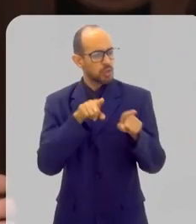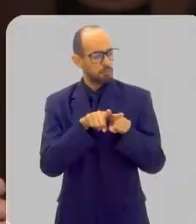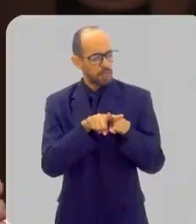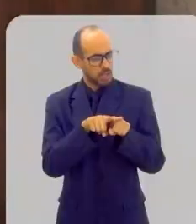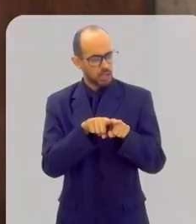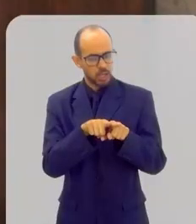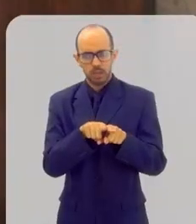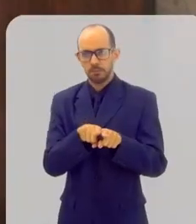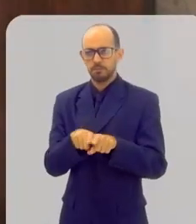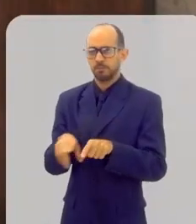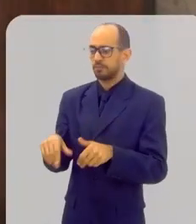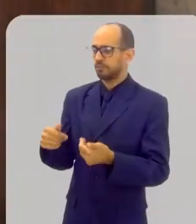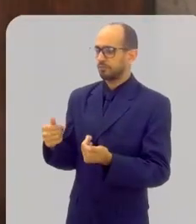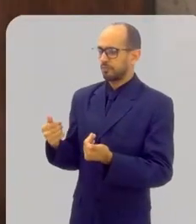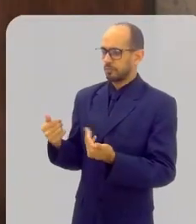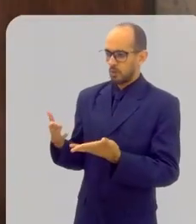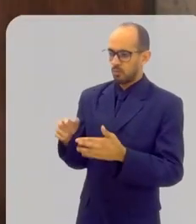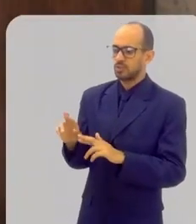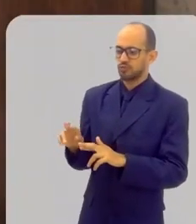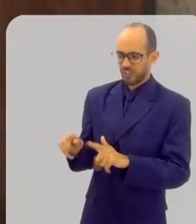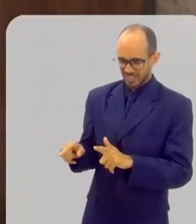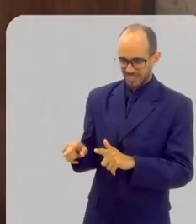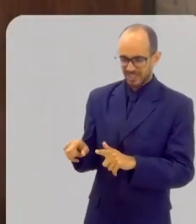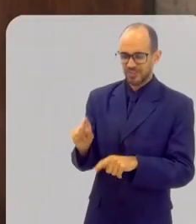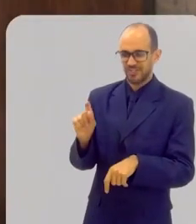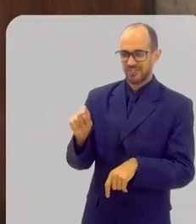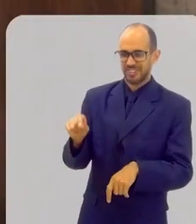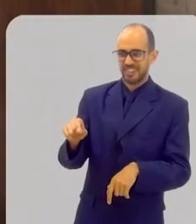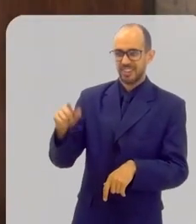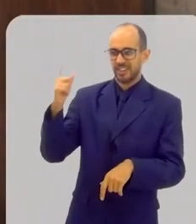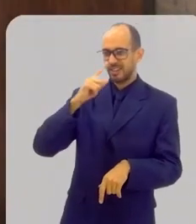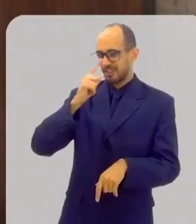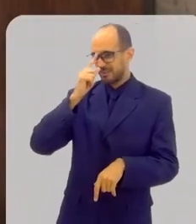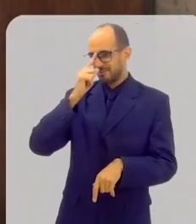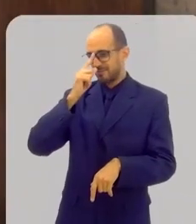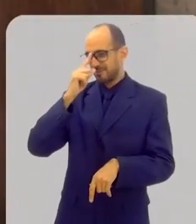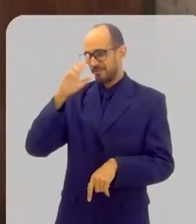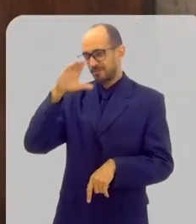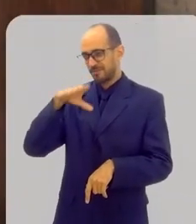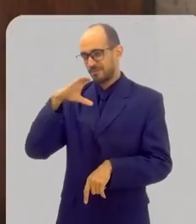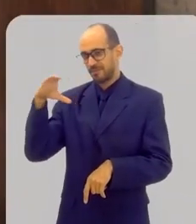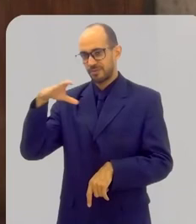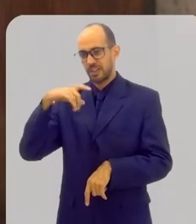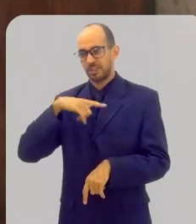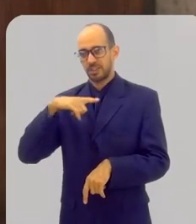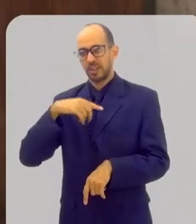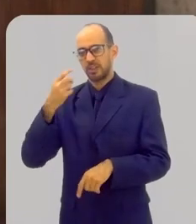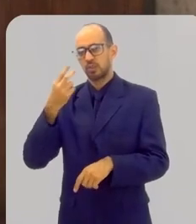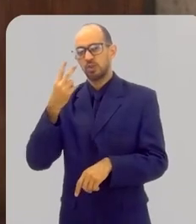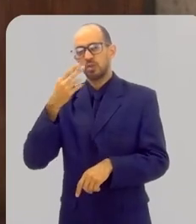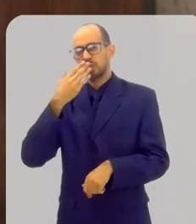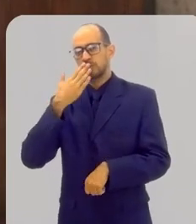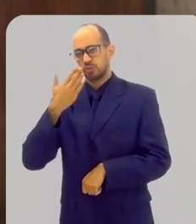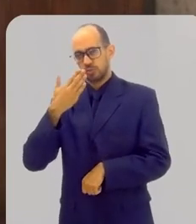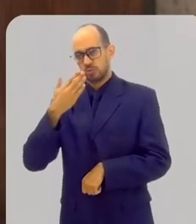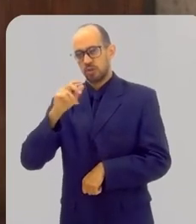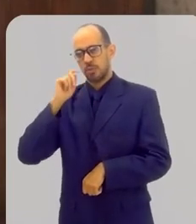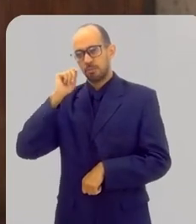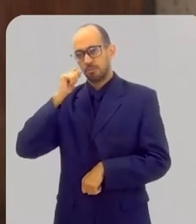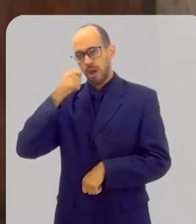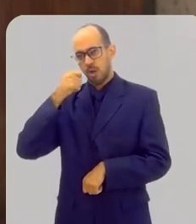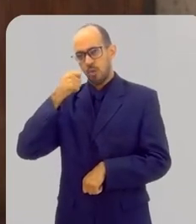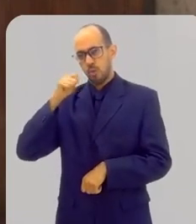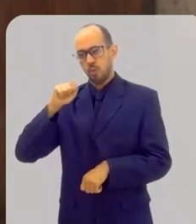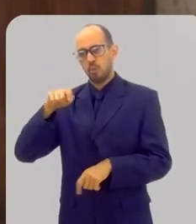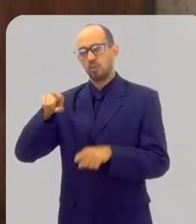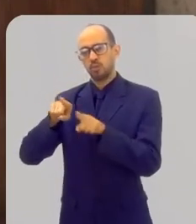Ah, sim. Então, o pão consagrado, essa é uma diferença no rito oriental, nós damos sempre a comunhão em duas espécies. O que é isso?